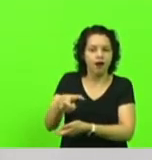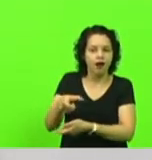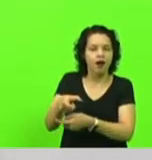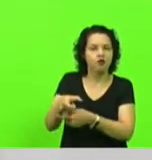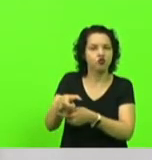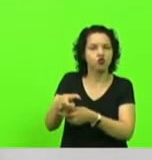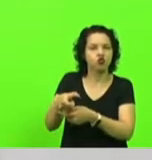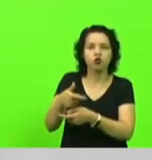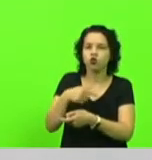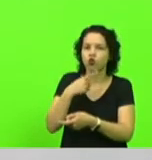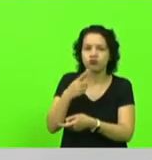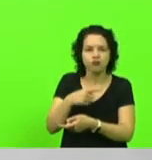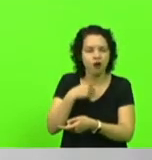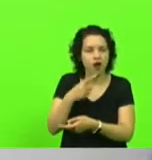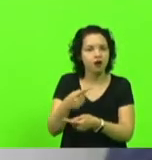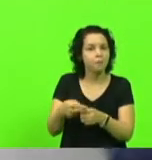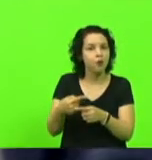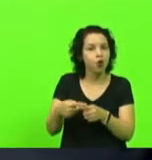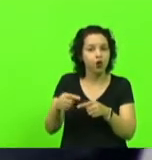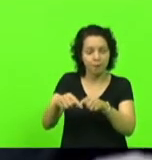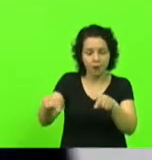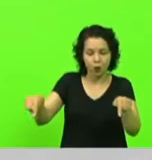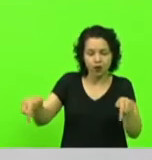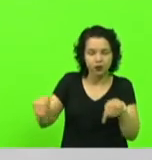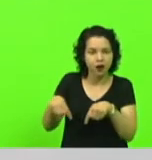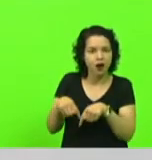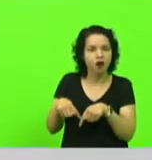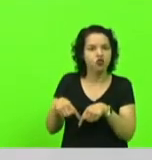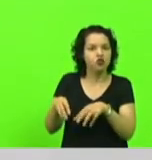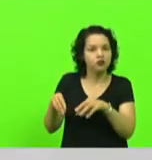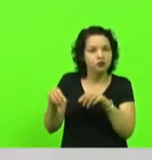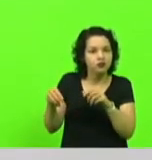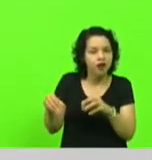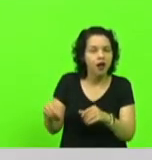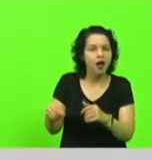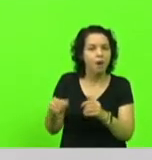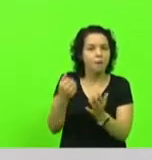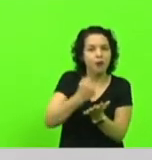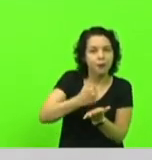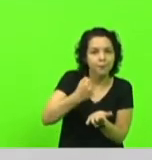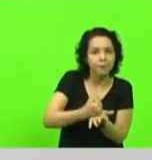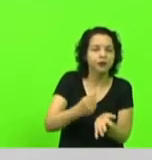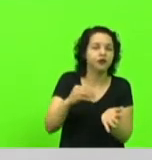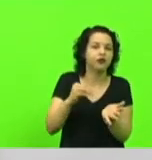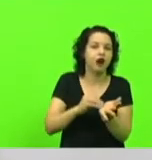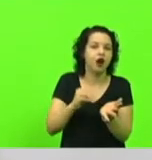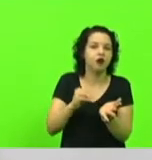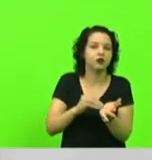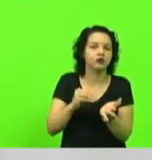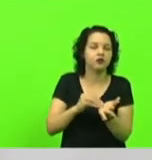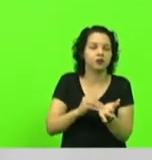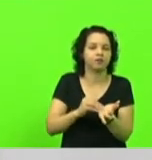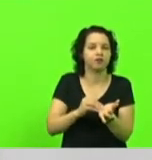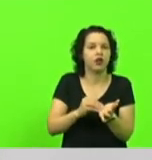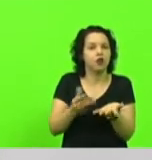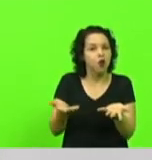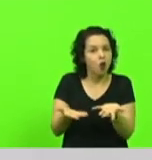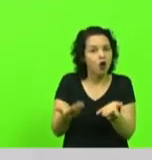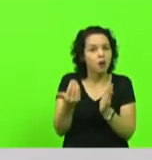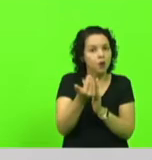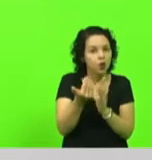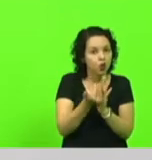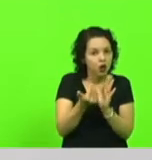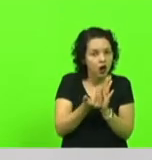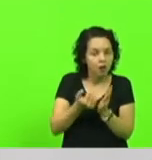a propriedade não está devidamente escriturada e através desse programa para regularizar a sua